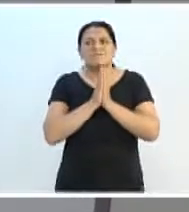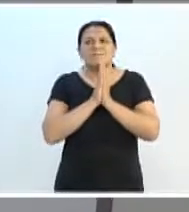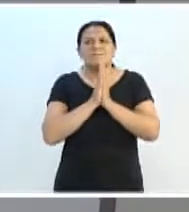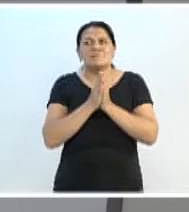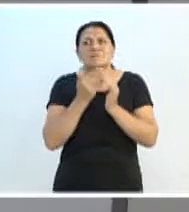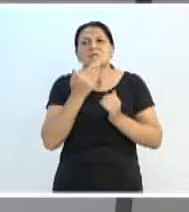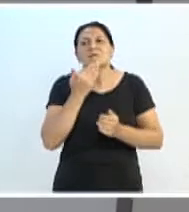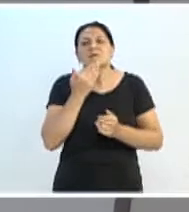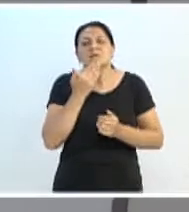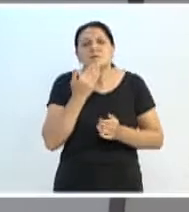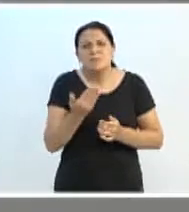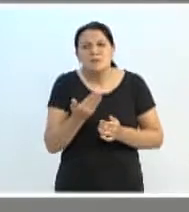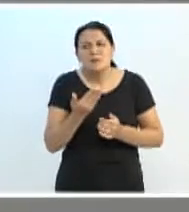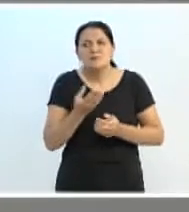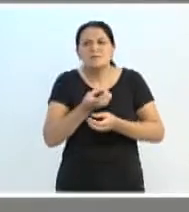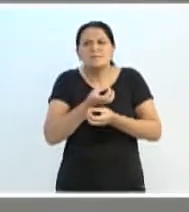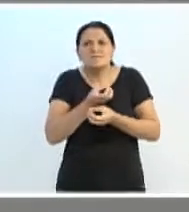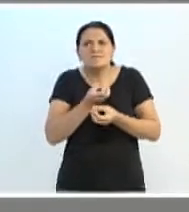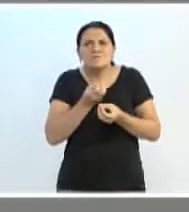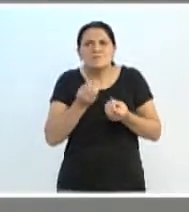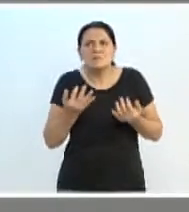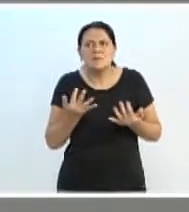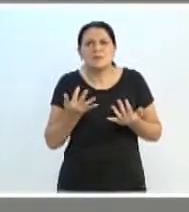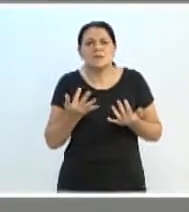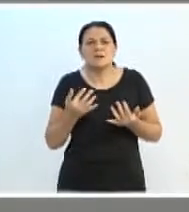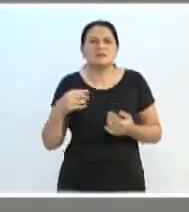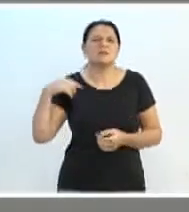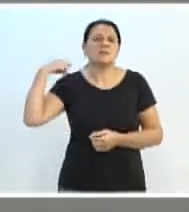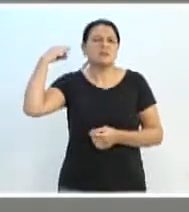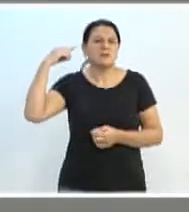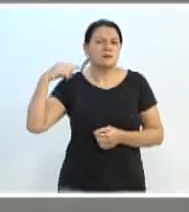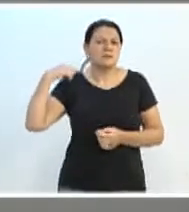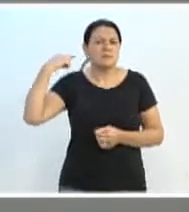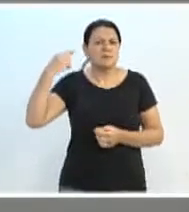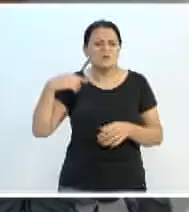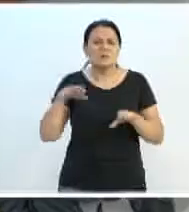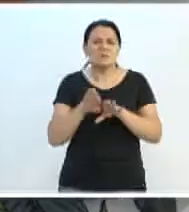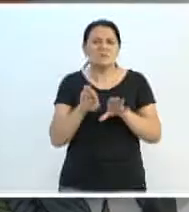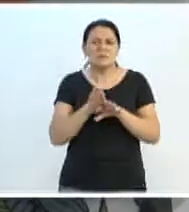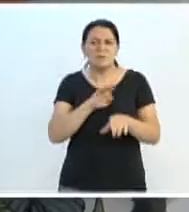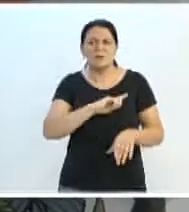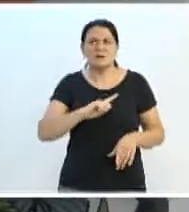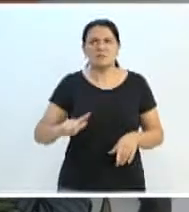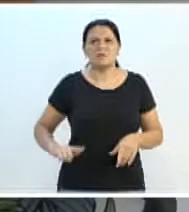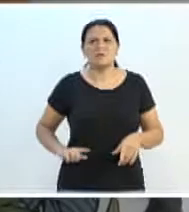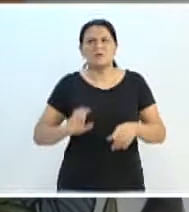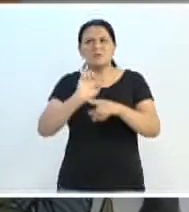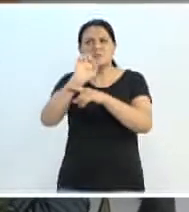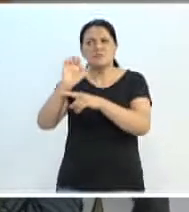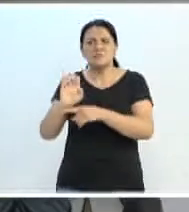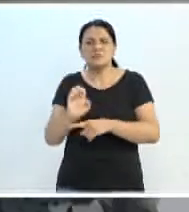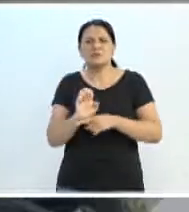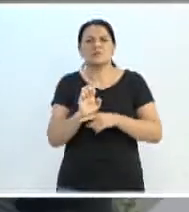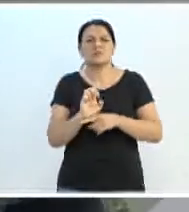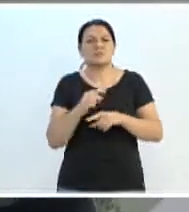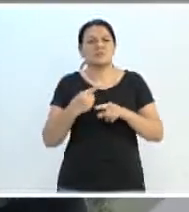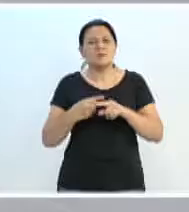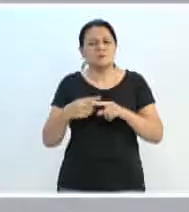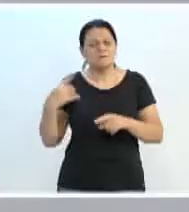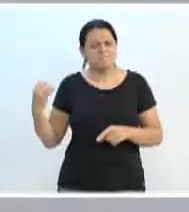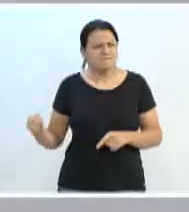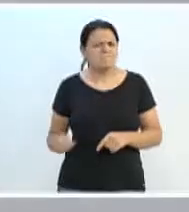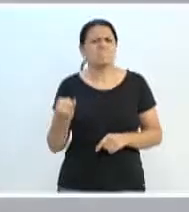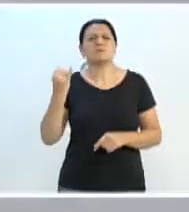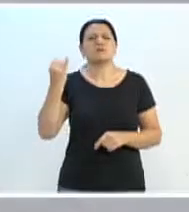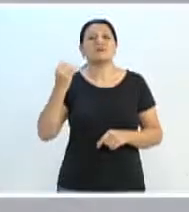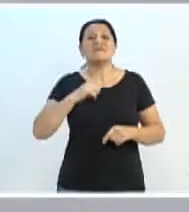sensibilidade dos deputados e do nosso governo do Estado, pois é de extrema importância que nós tenhamos